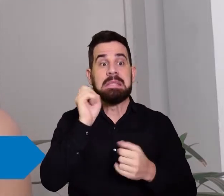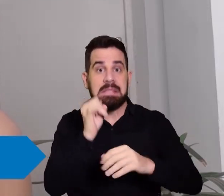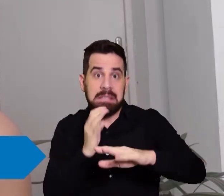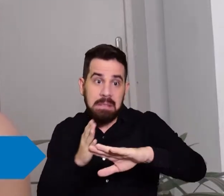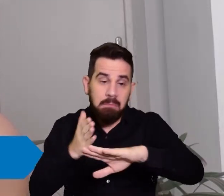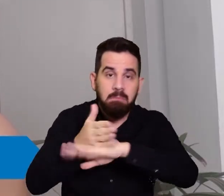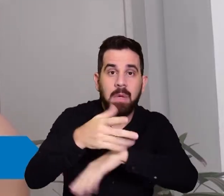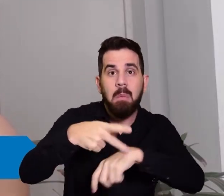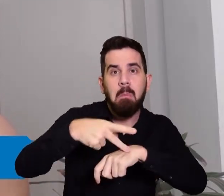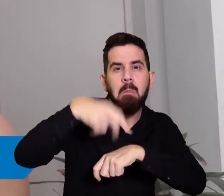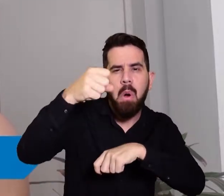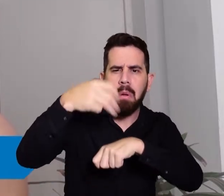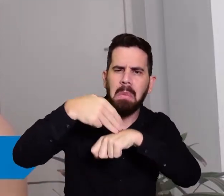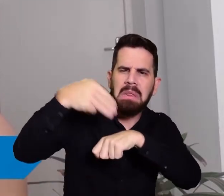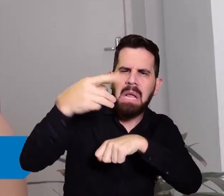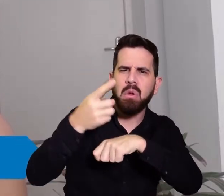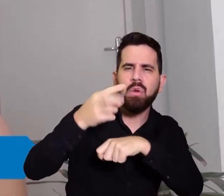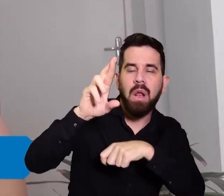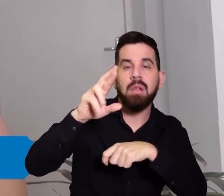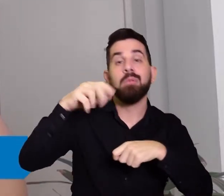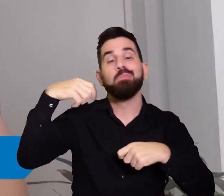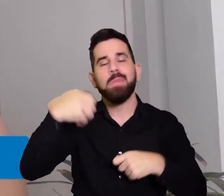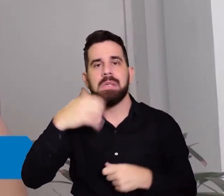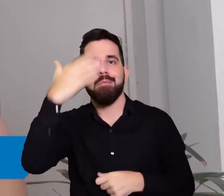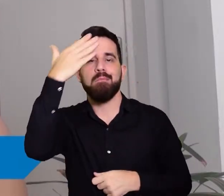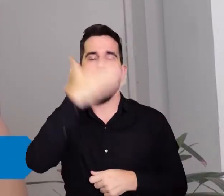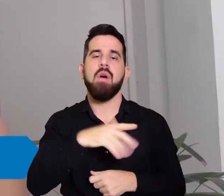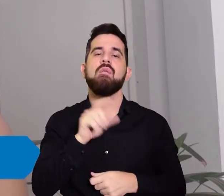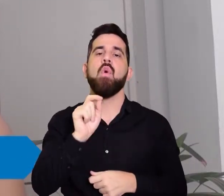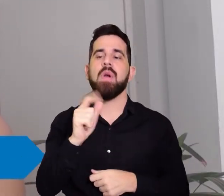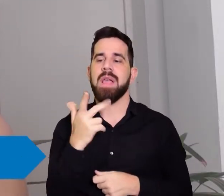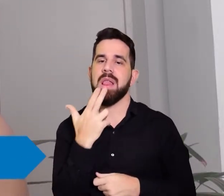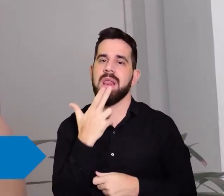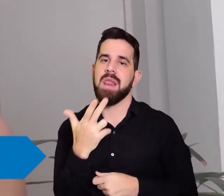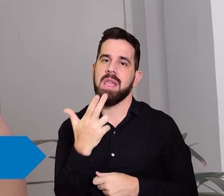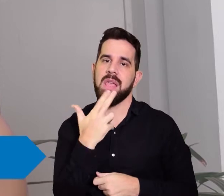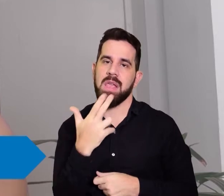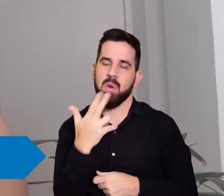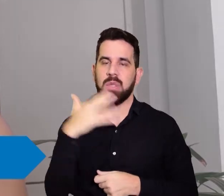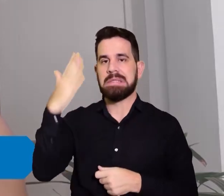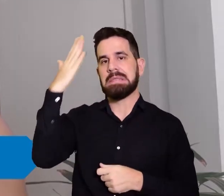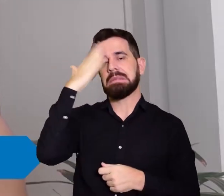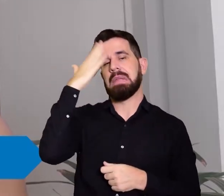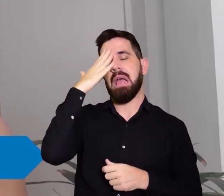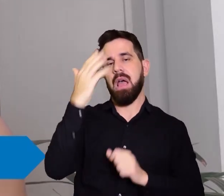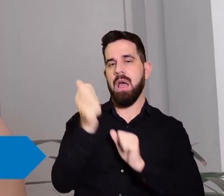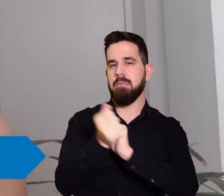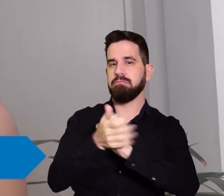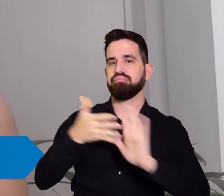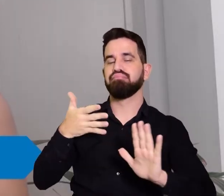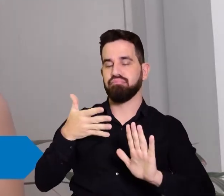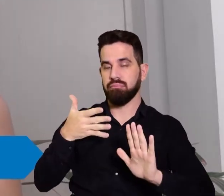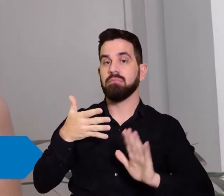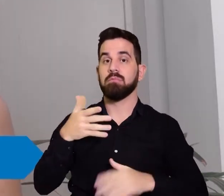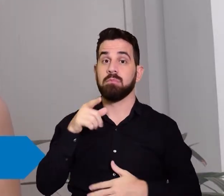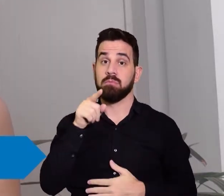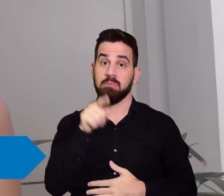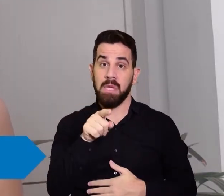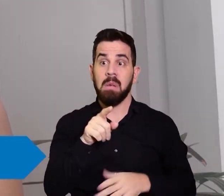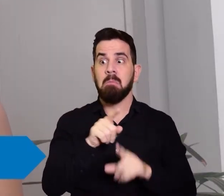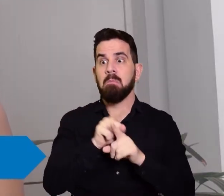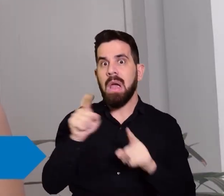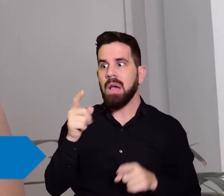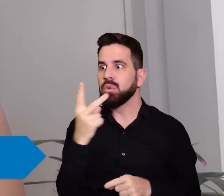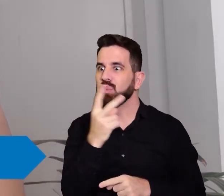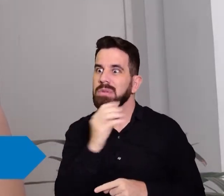alguma língua estrangeira, mas a aglomeração de, em média, 200 candidatos para fazer esse exame não poderia acontecer